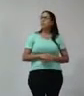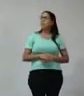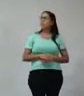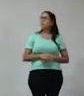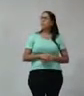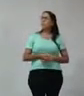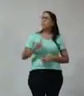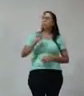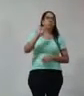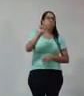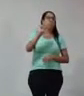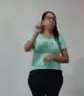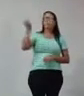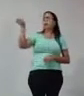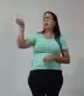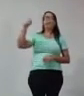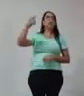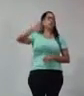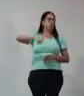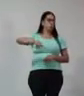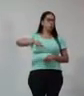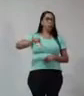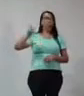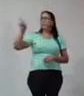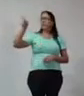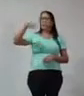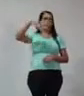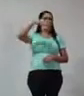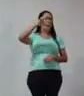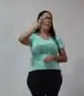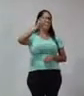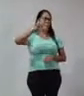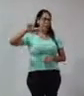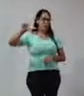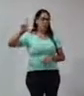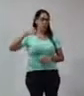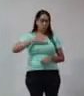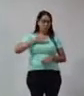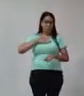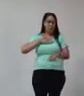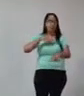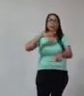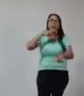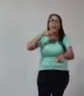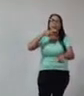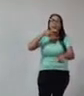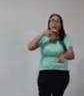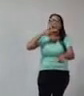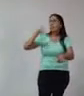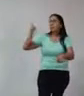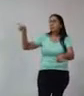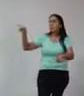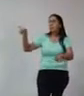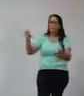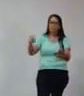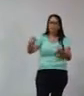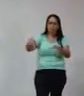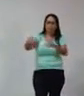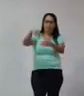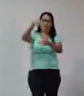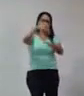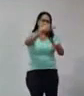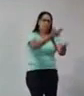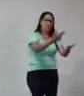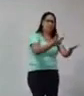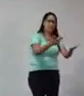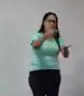aqui, de novo, a Melanie, a minha neta já fazendo pintura, segundo Pollock, ela sabe quem